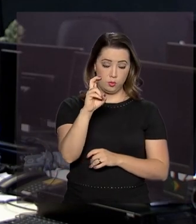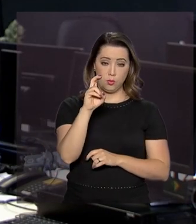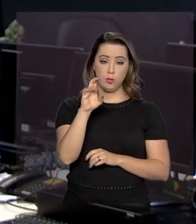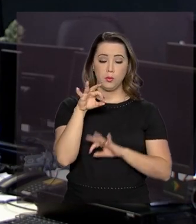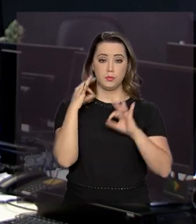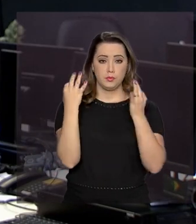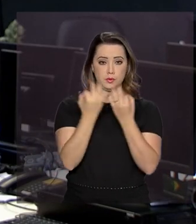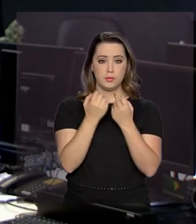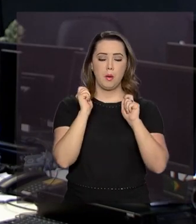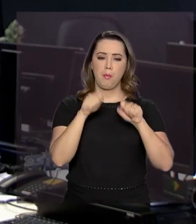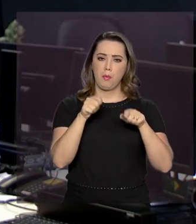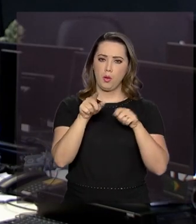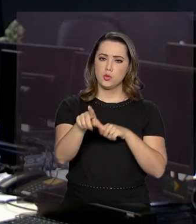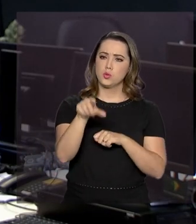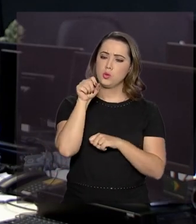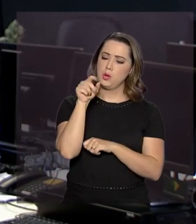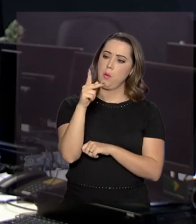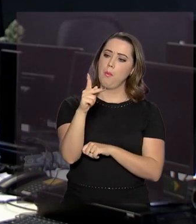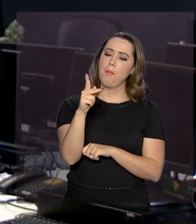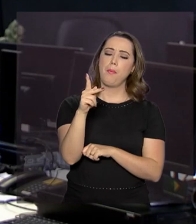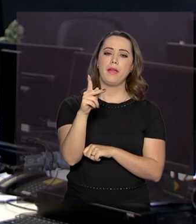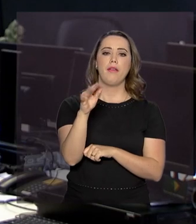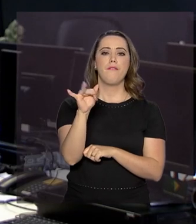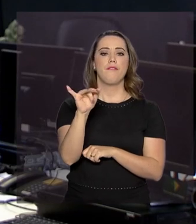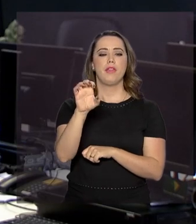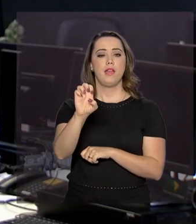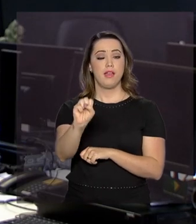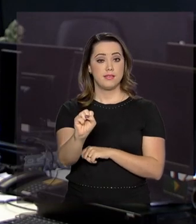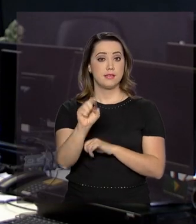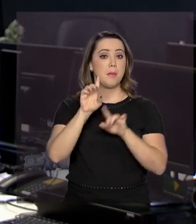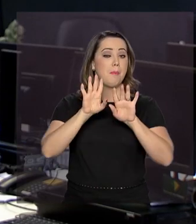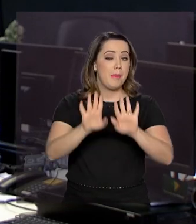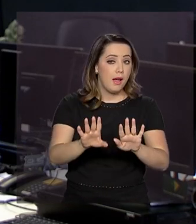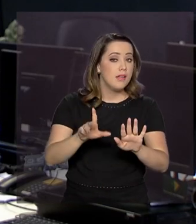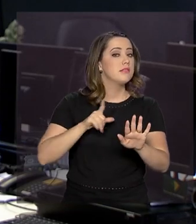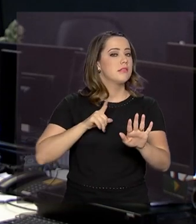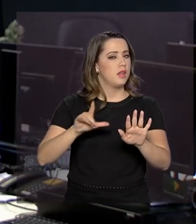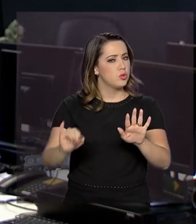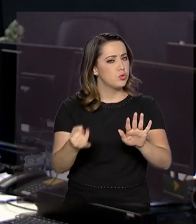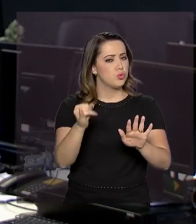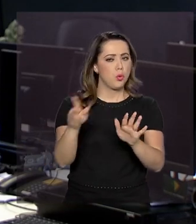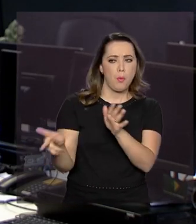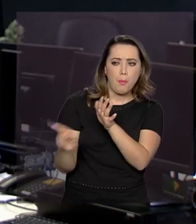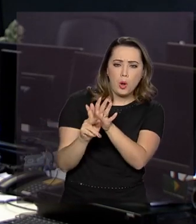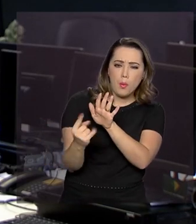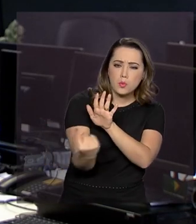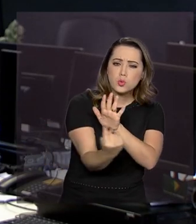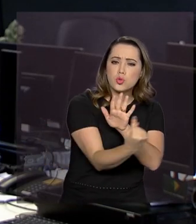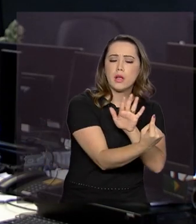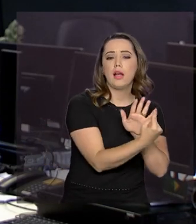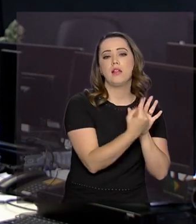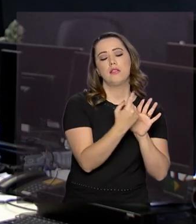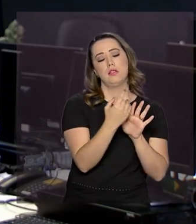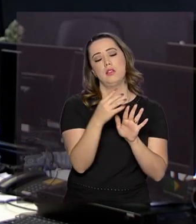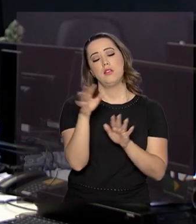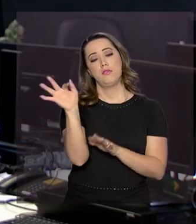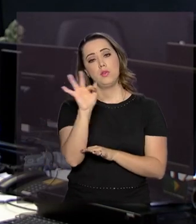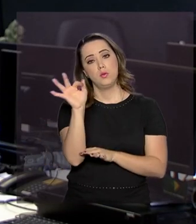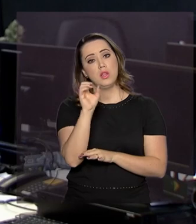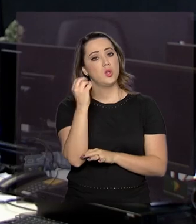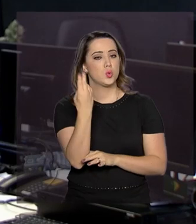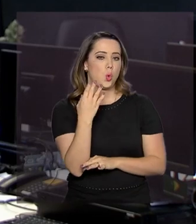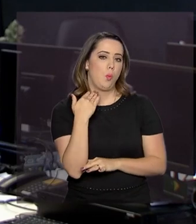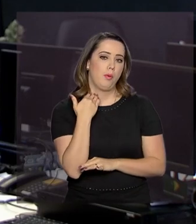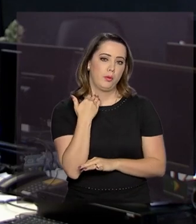pode optar pelo PFIES. Mas, nesse caso, há cobrança de juros que são determinados pela instituição de ensino e pelo banco.